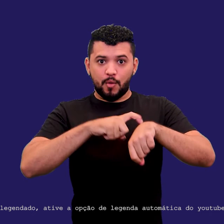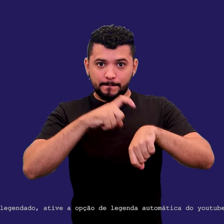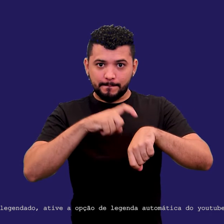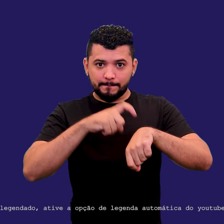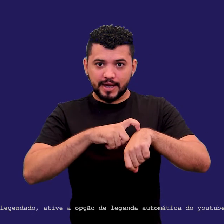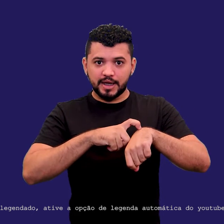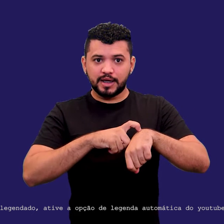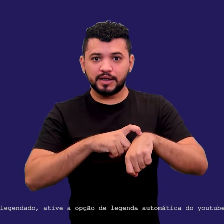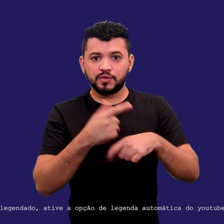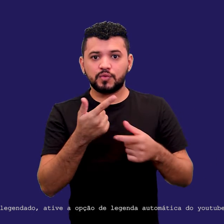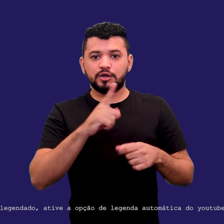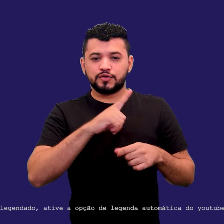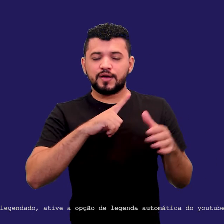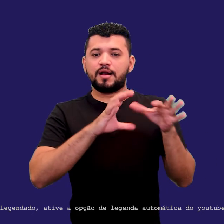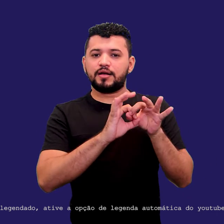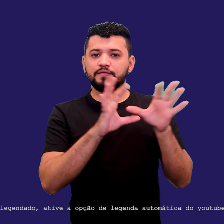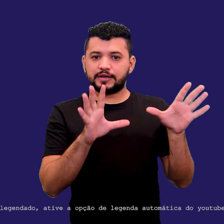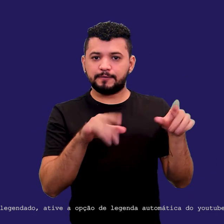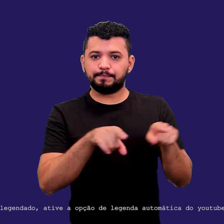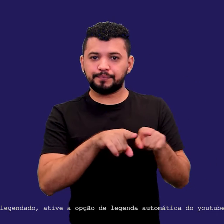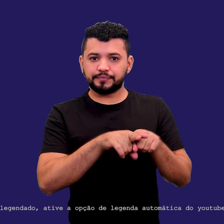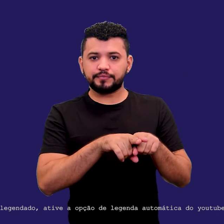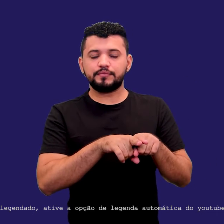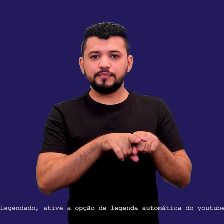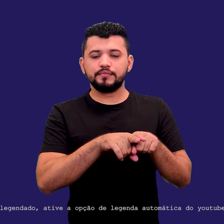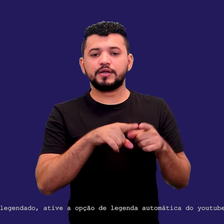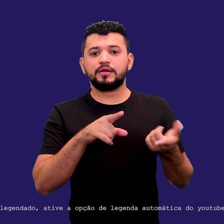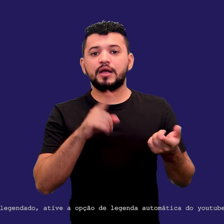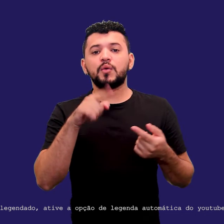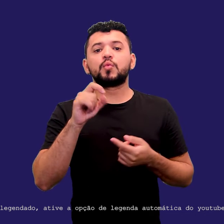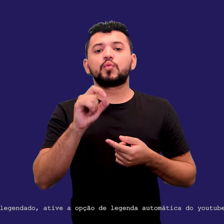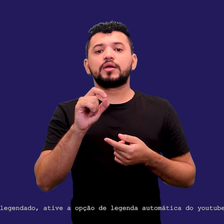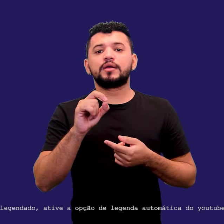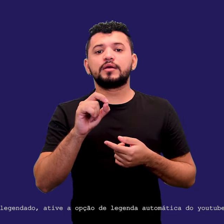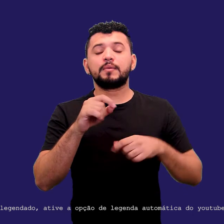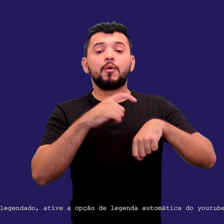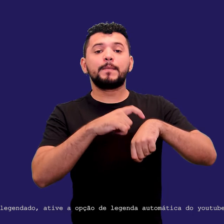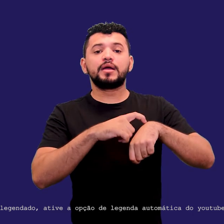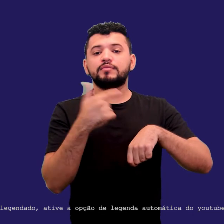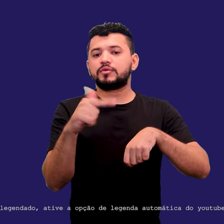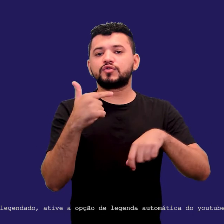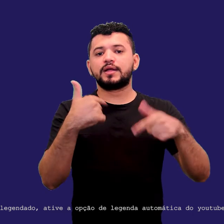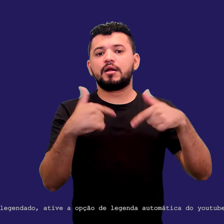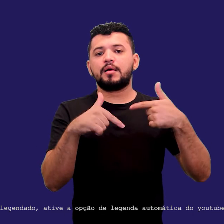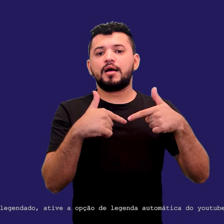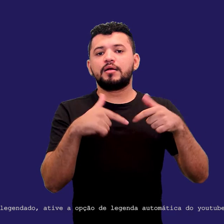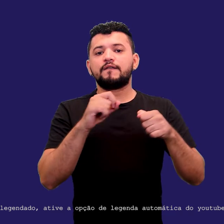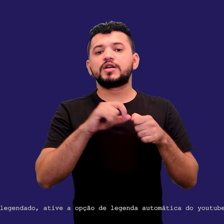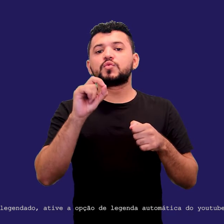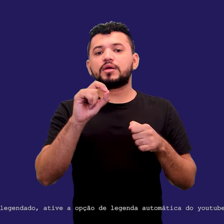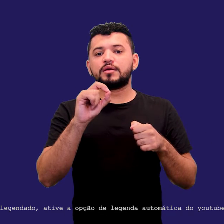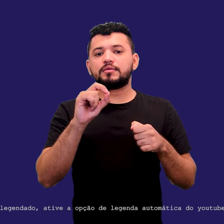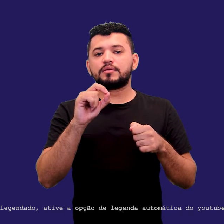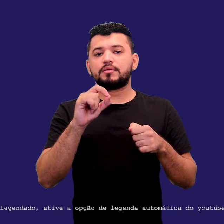Domênico Demasi fala isso perfeitamente no livro O Ócio Criativo, que é aquele momento que eu não estou trabalhando, mas eu também posso ser